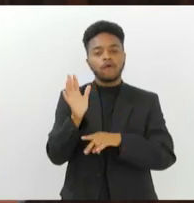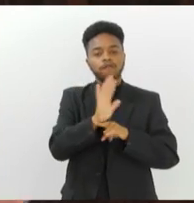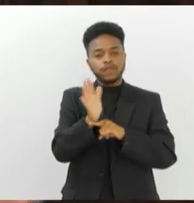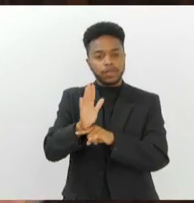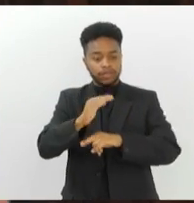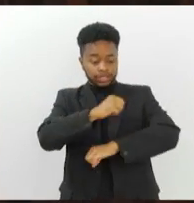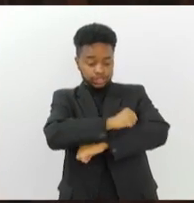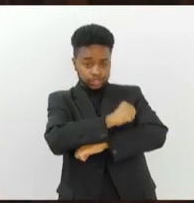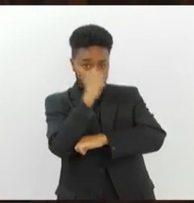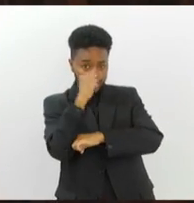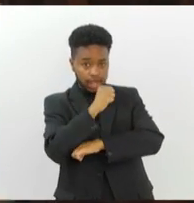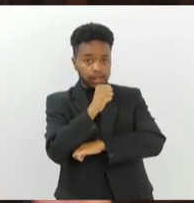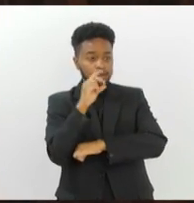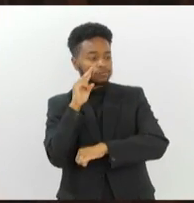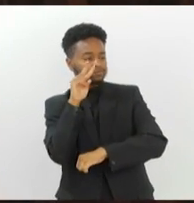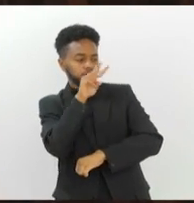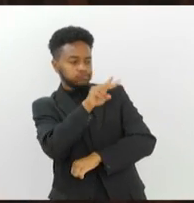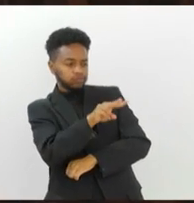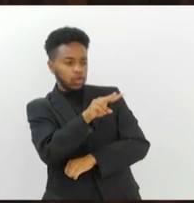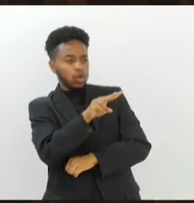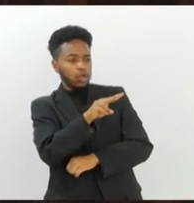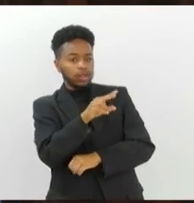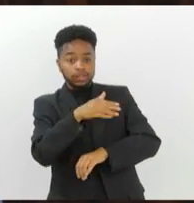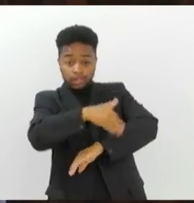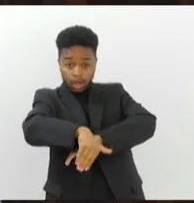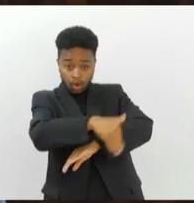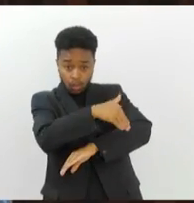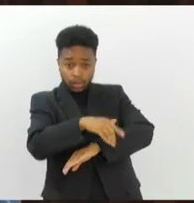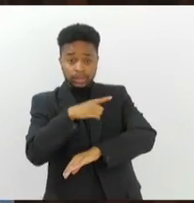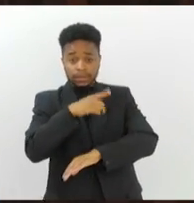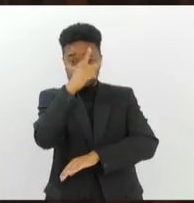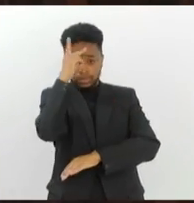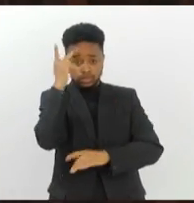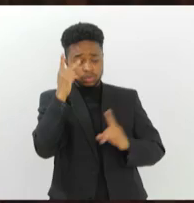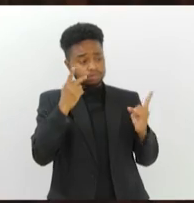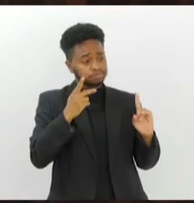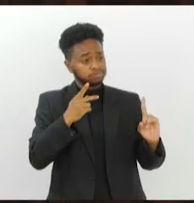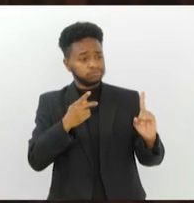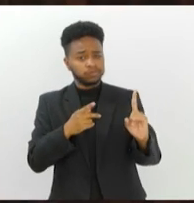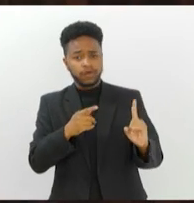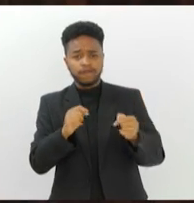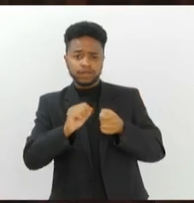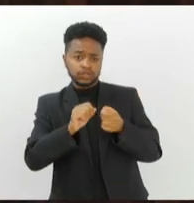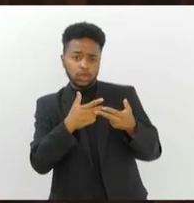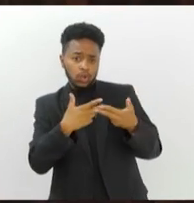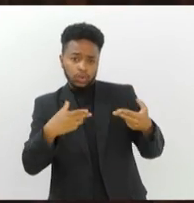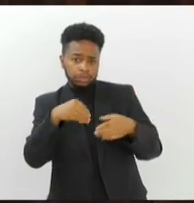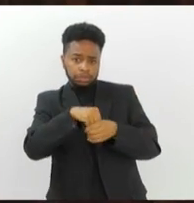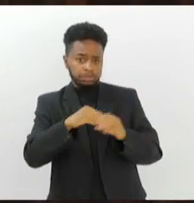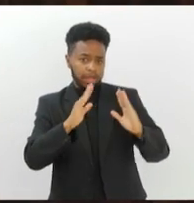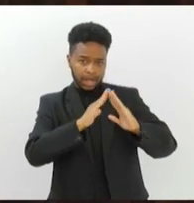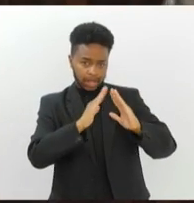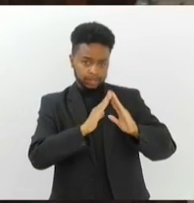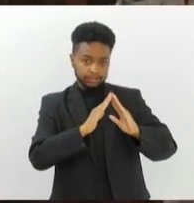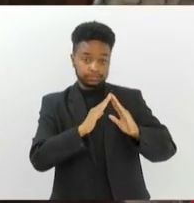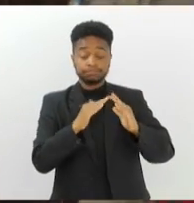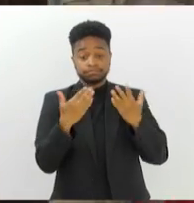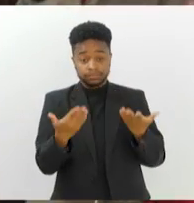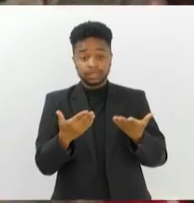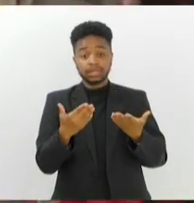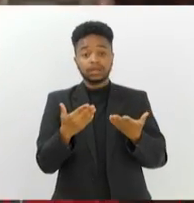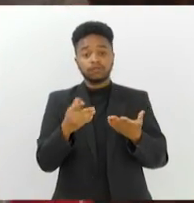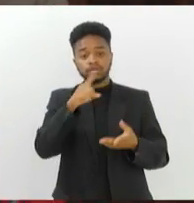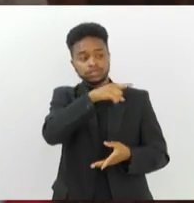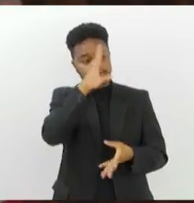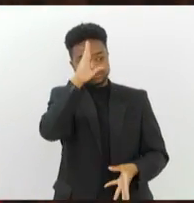através da janela e vê do outro lado da rua alguém se mexendo, fazendo alguma situação dentro de um apartamento. Nesse momento você tem